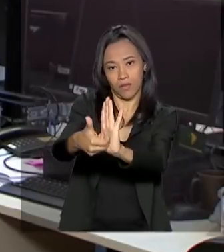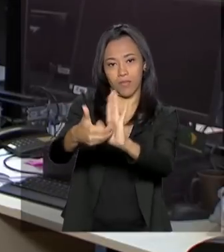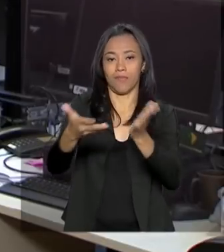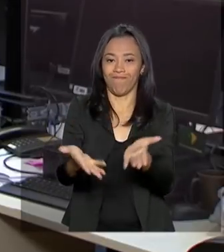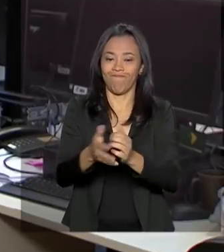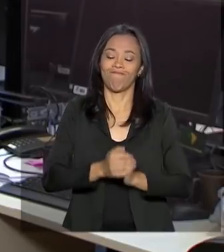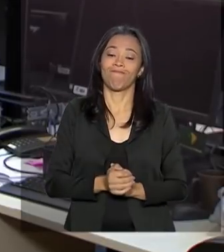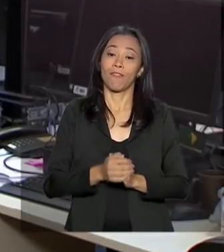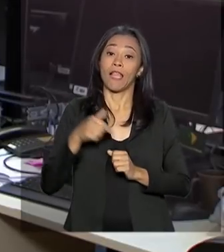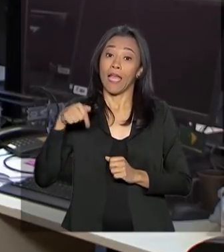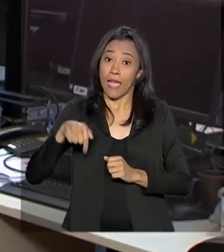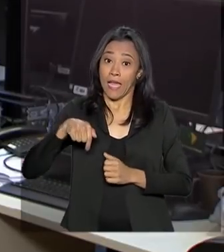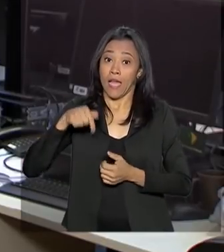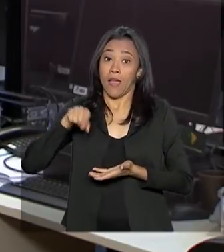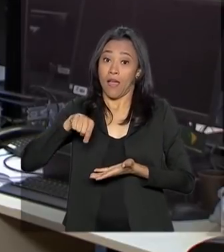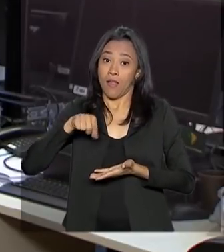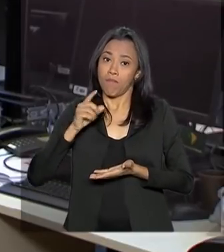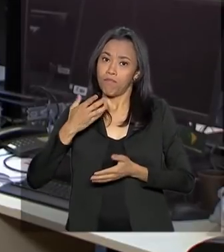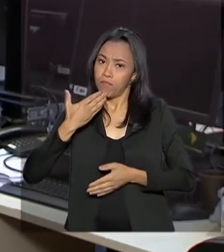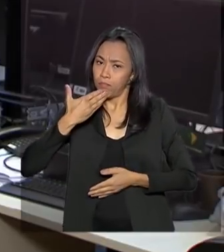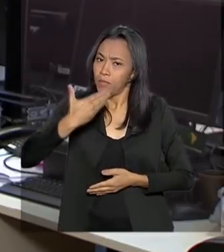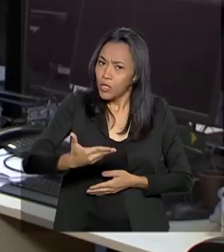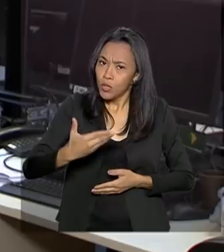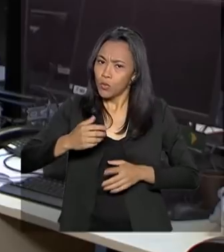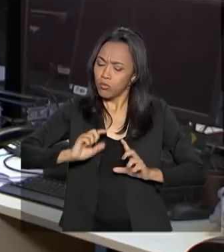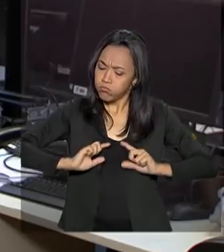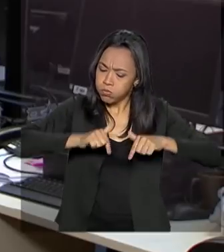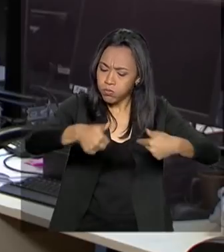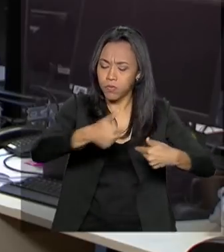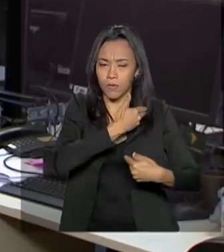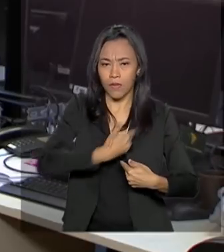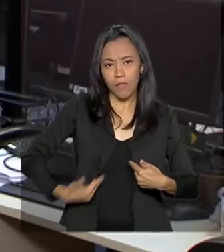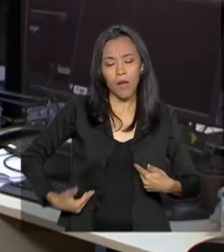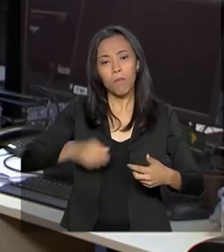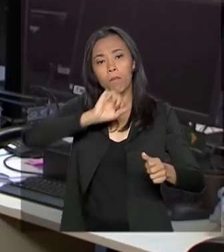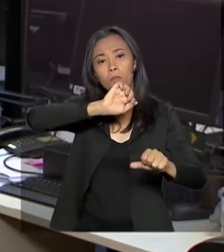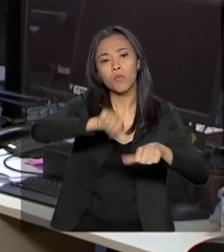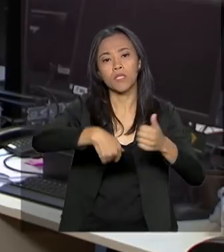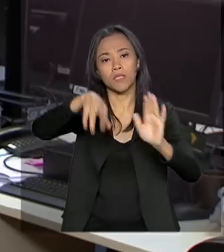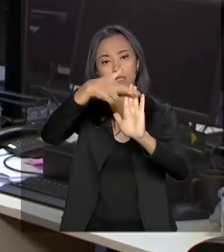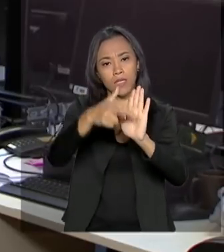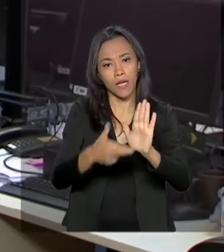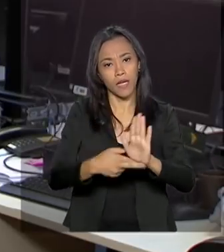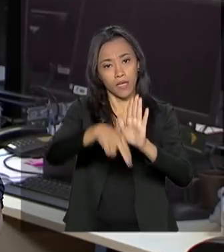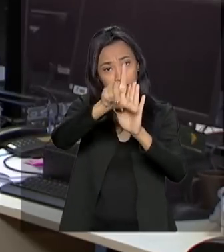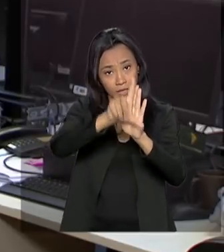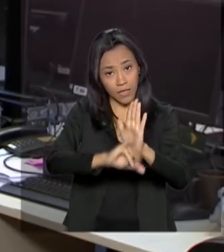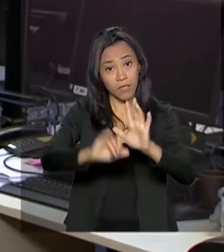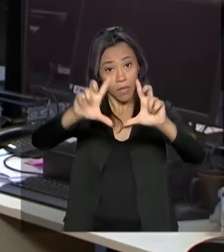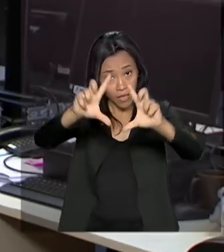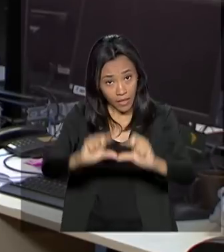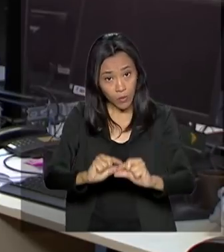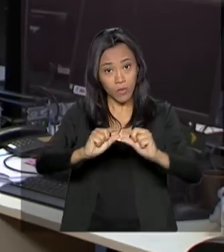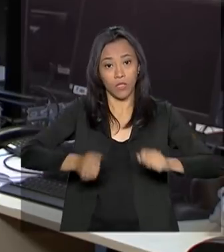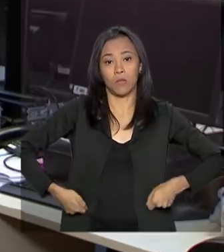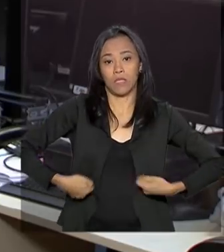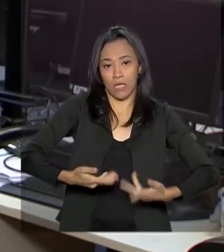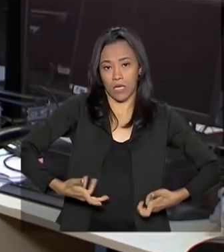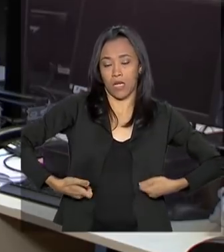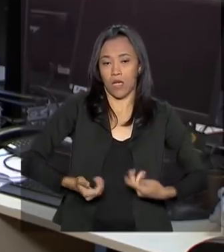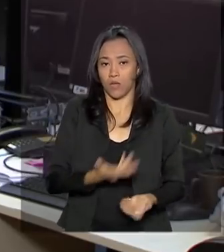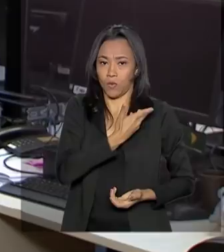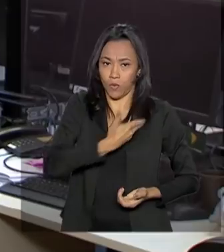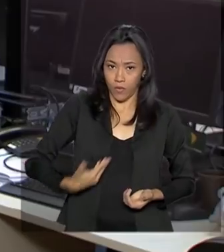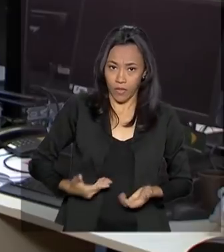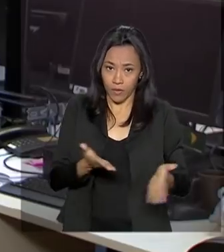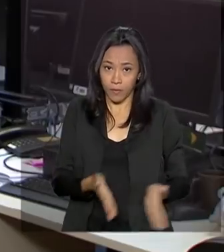entidade cobrou engajamento do governo para mudanças na legislação que reduzam os gastos públicos. A Federação